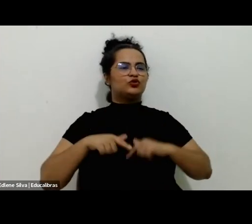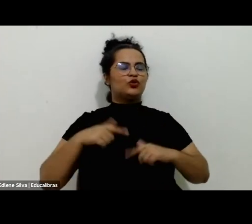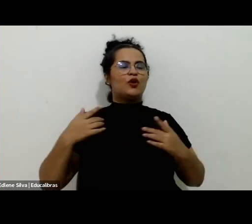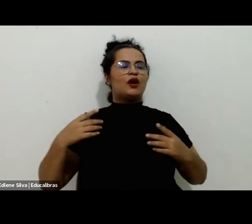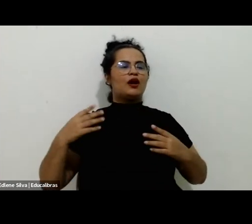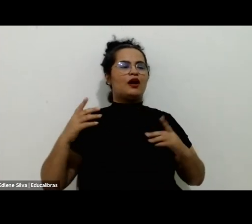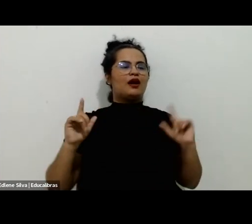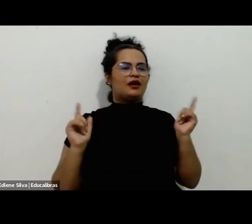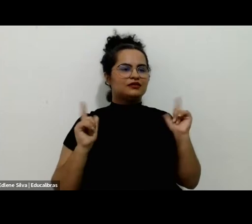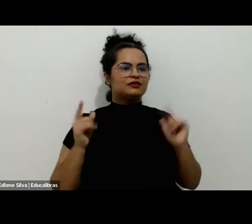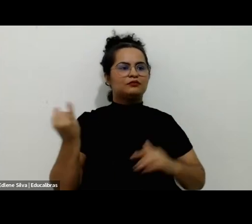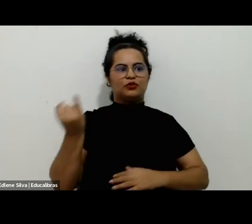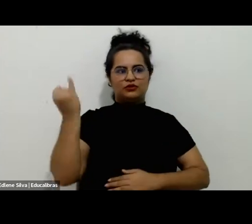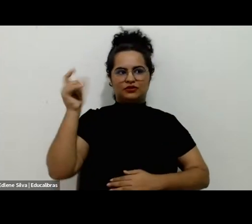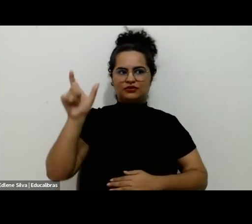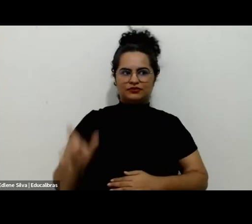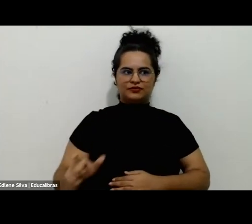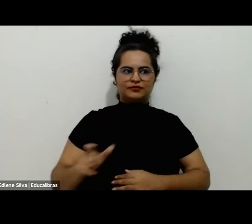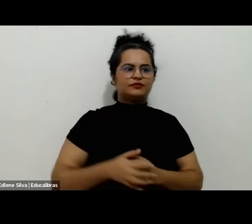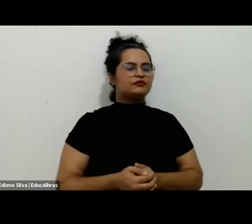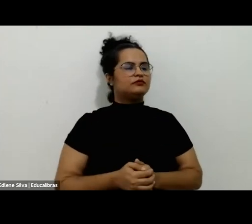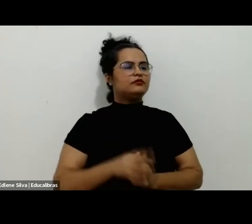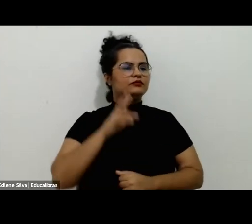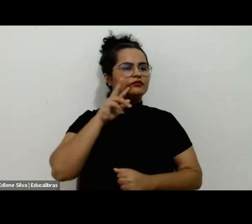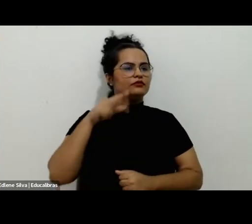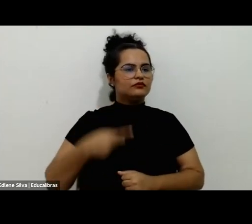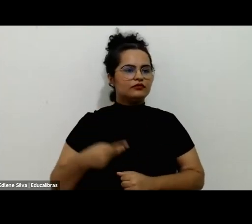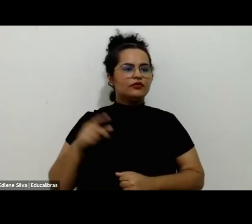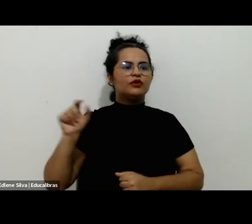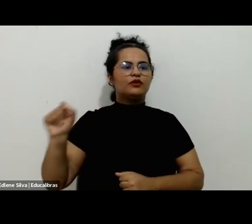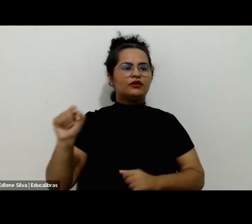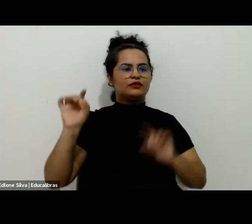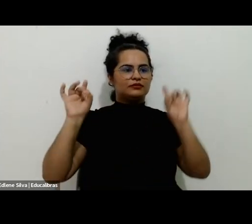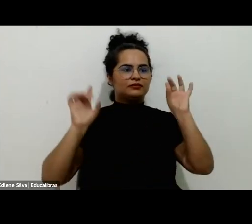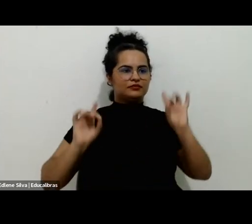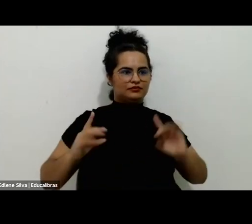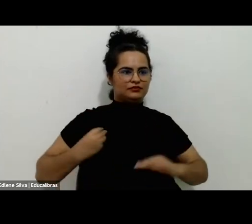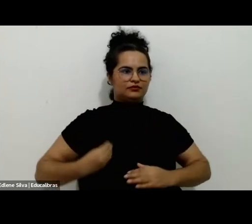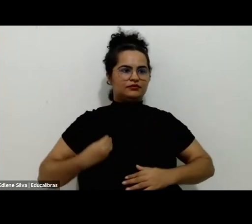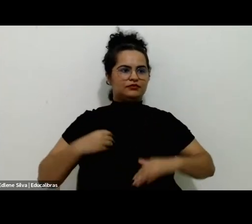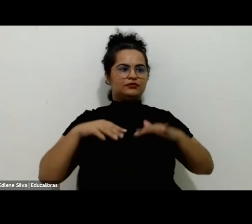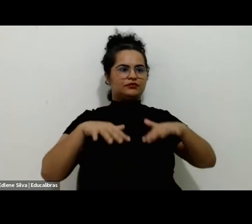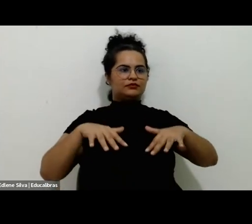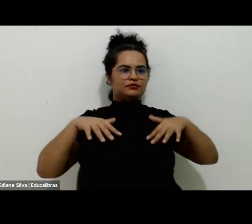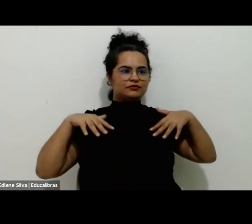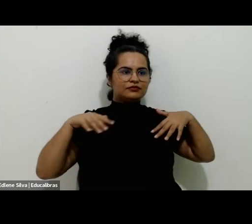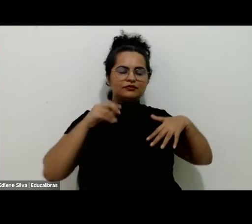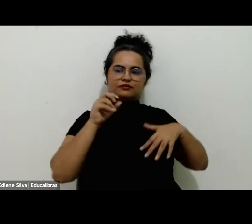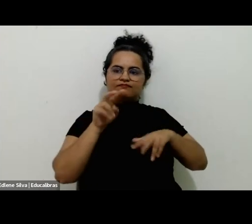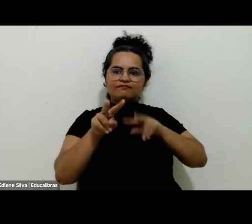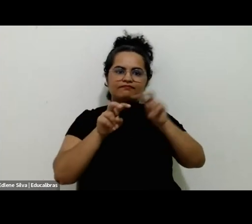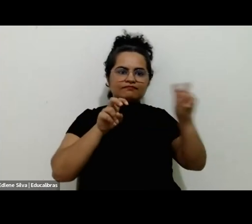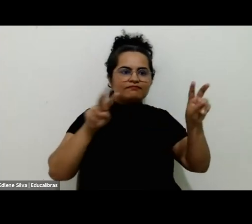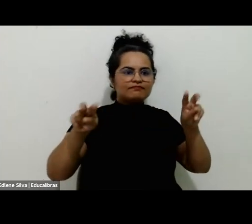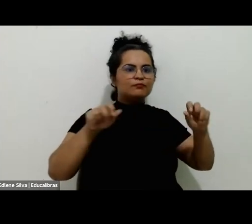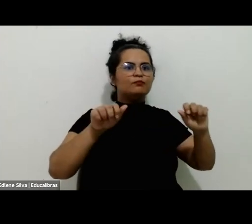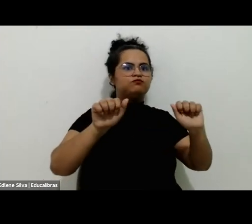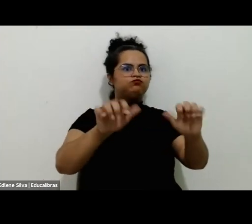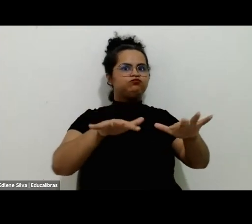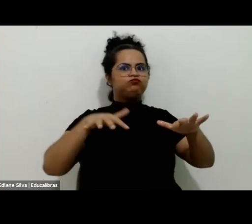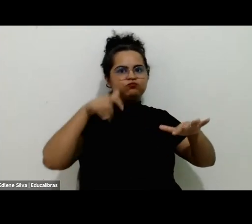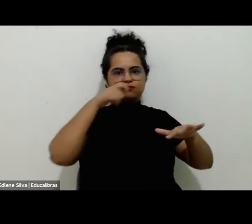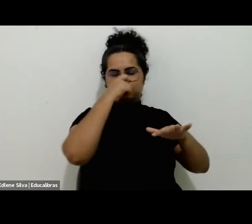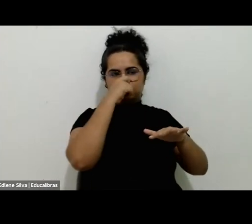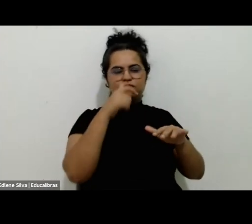certamente muito relevante. Eu queria fazer um reconhecimento muito especial às pessoas que estão aqui nesse auditório hoje, é muito bom ver casa cheia, e assim,